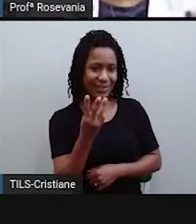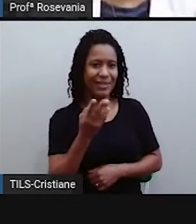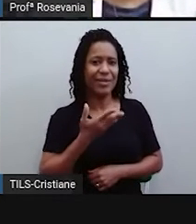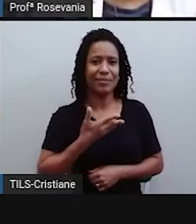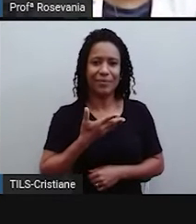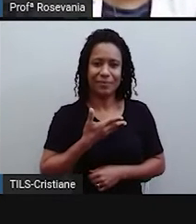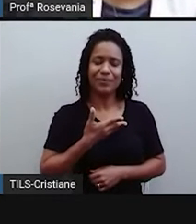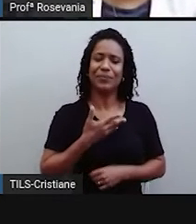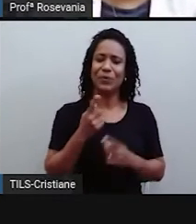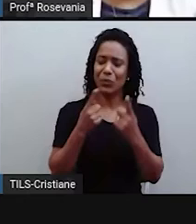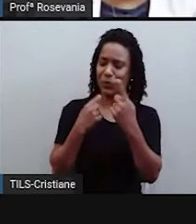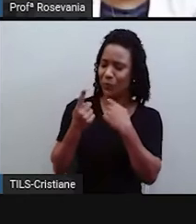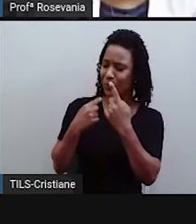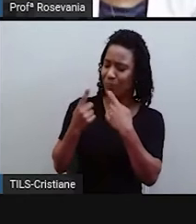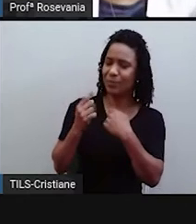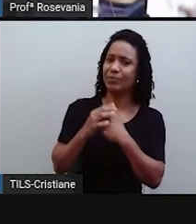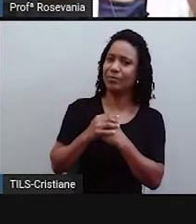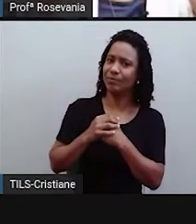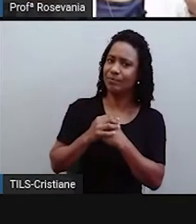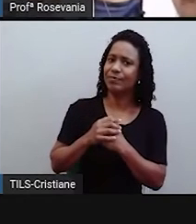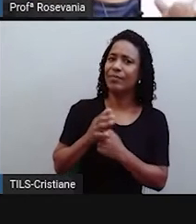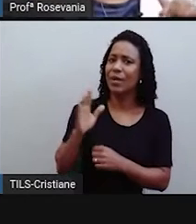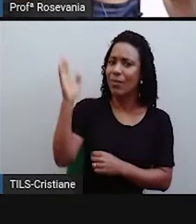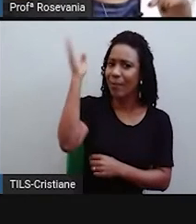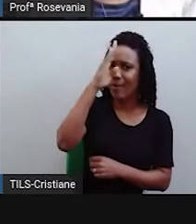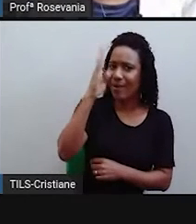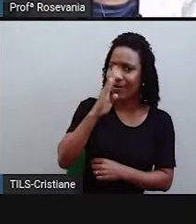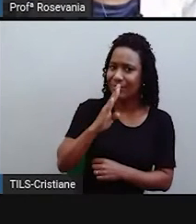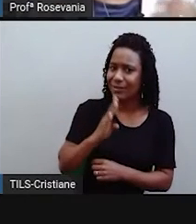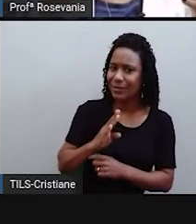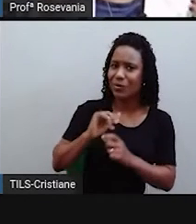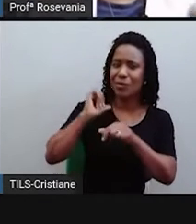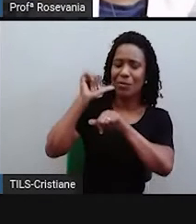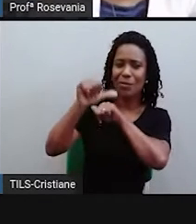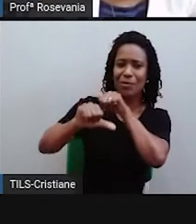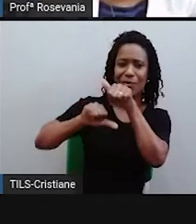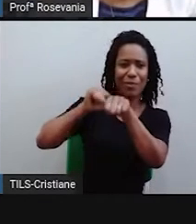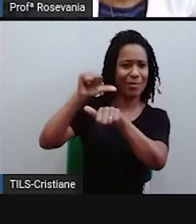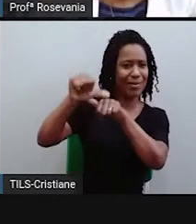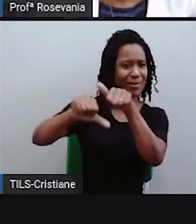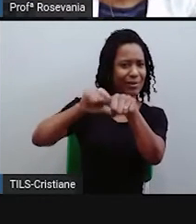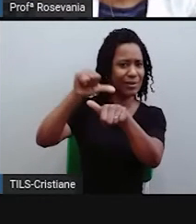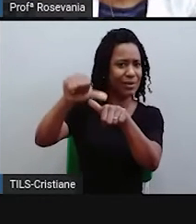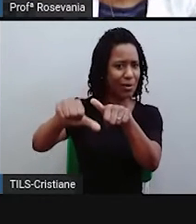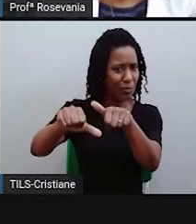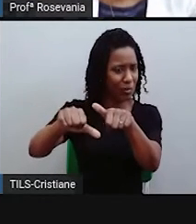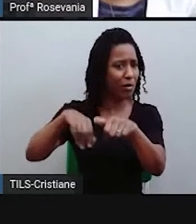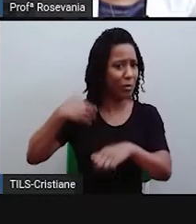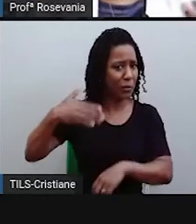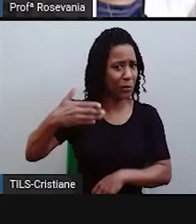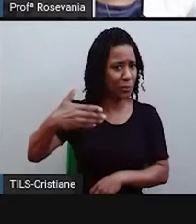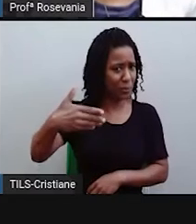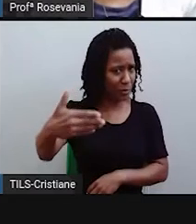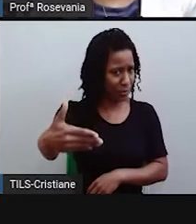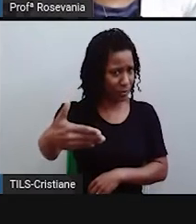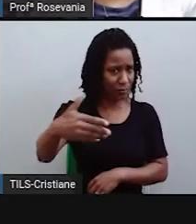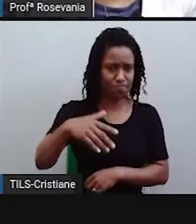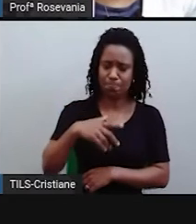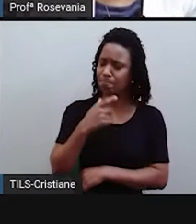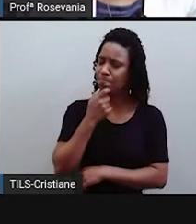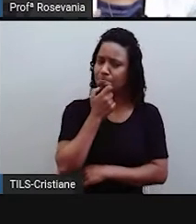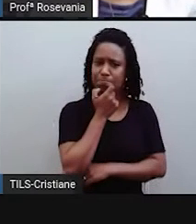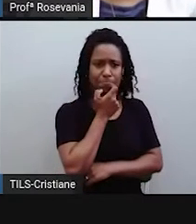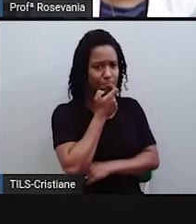sabia que o território do Brasil foi sofrendo modificações durante sua formação? Aí, o colega